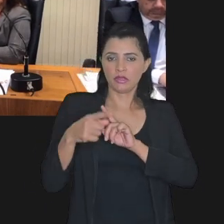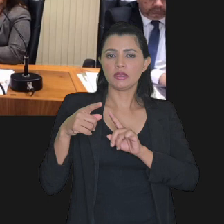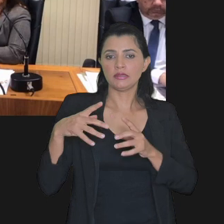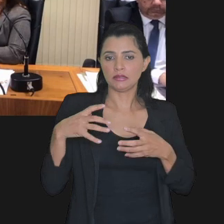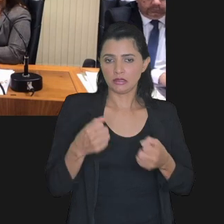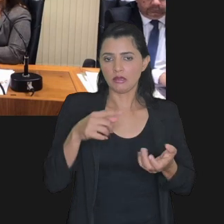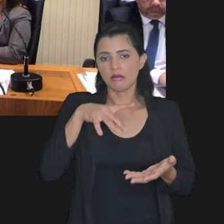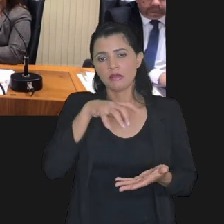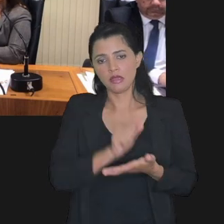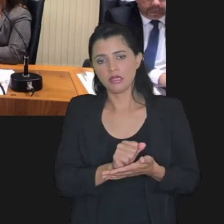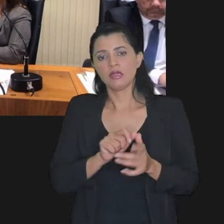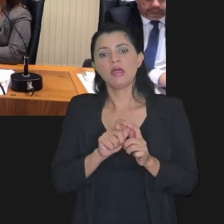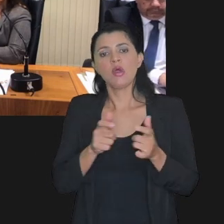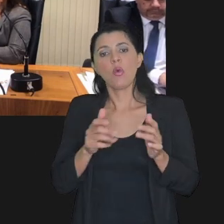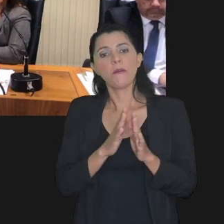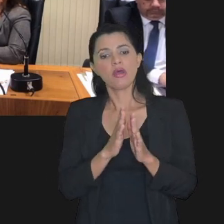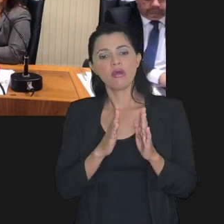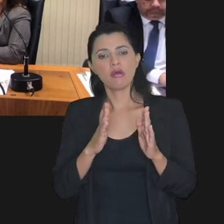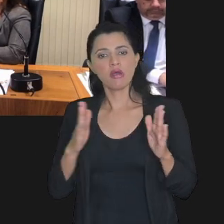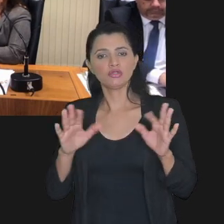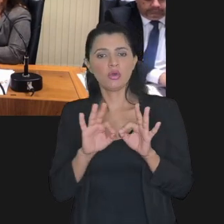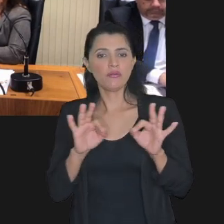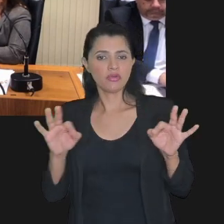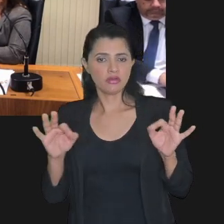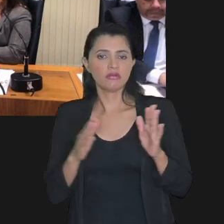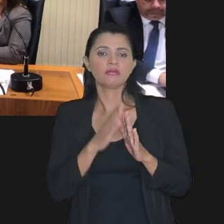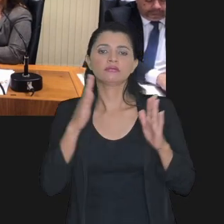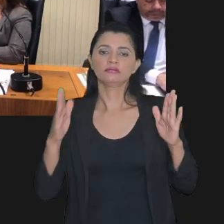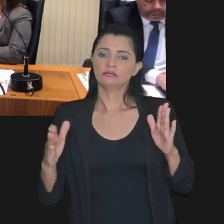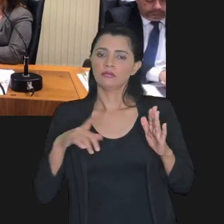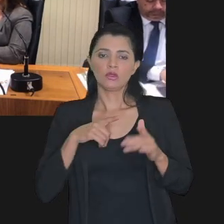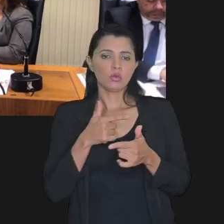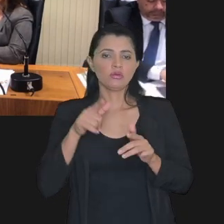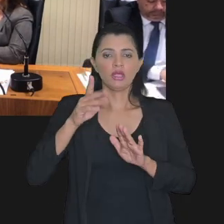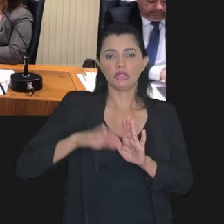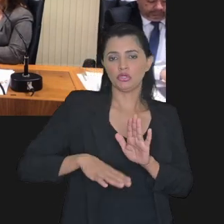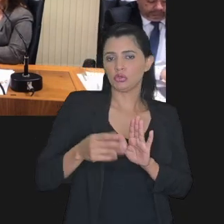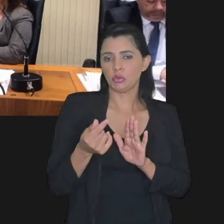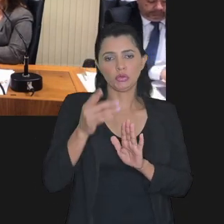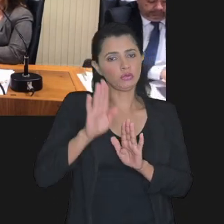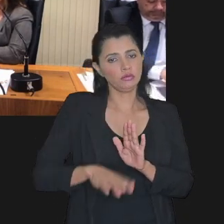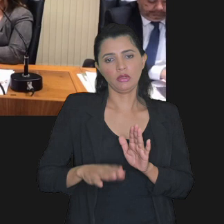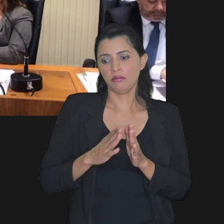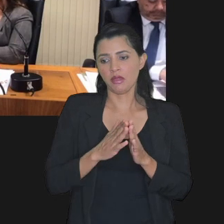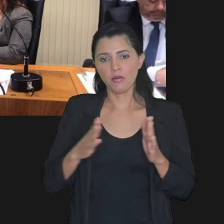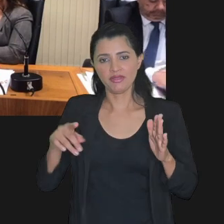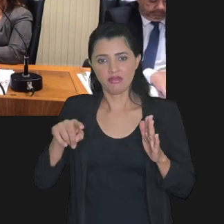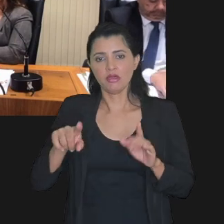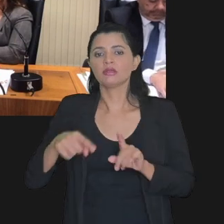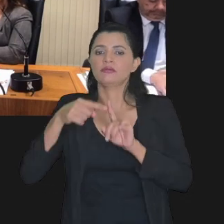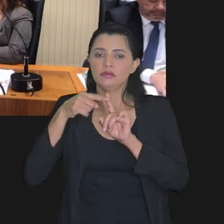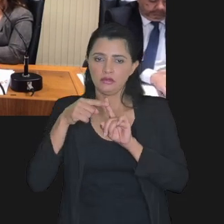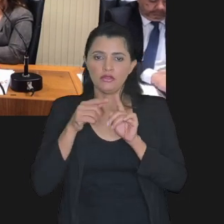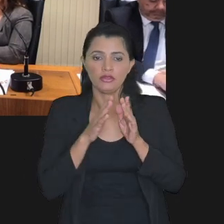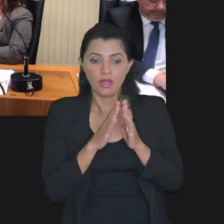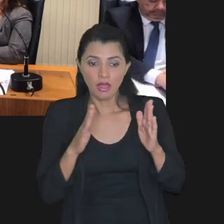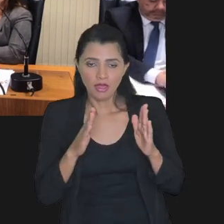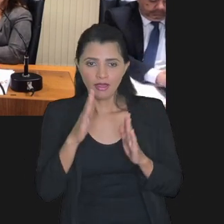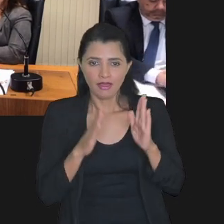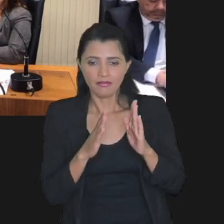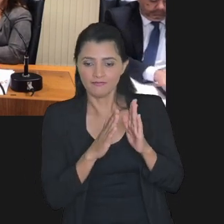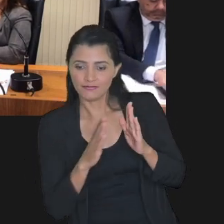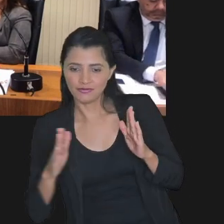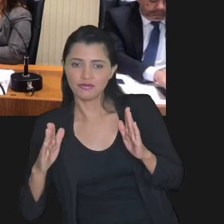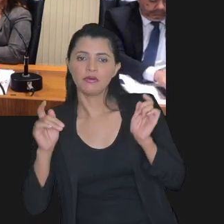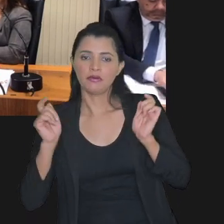extraordinária é o alargamento do prazo de pagamento, uma vez que não tem desconto. a grande vantagem é o